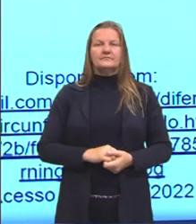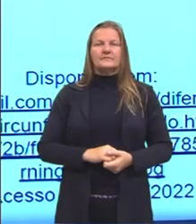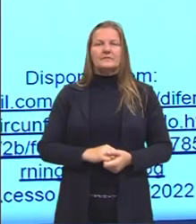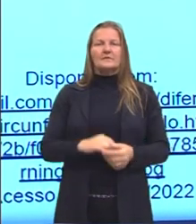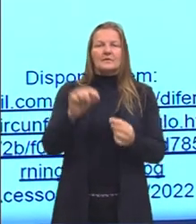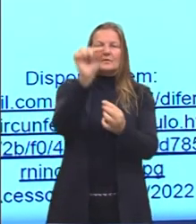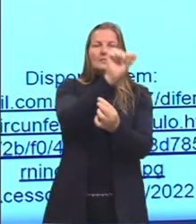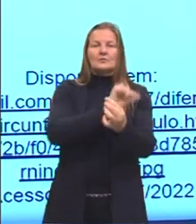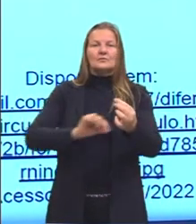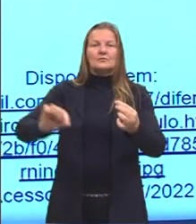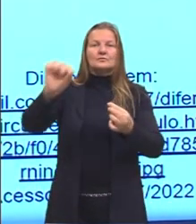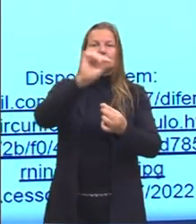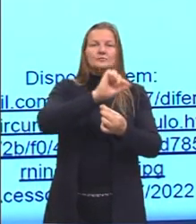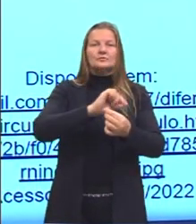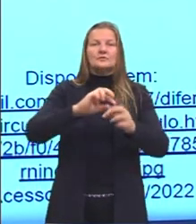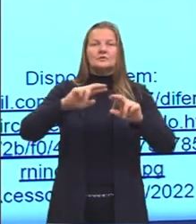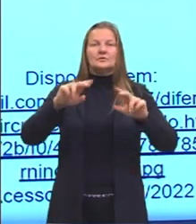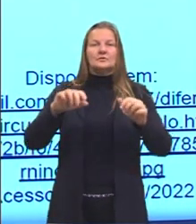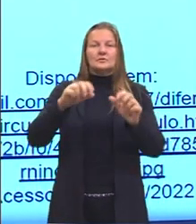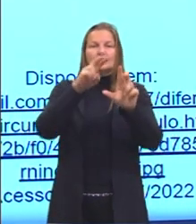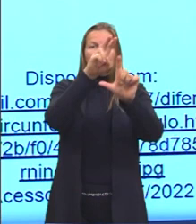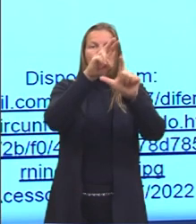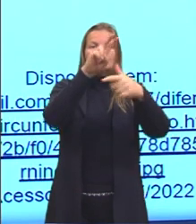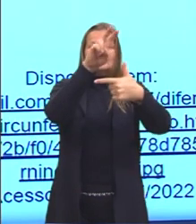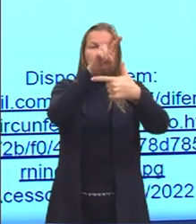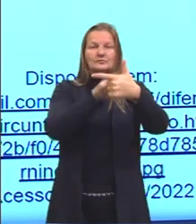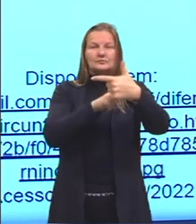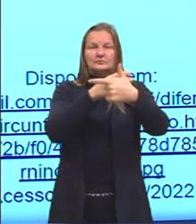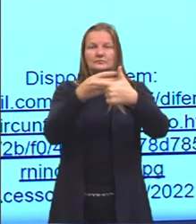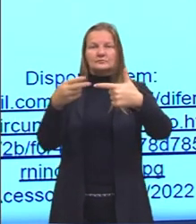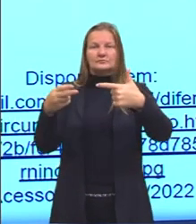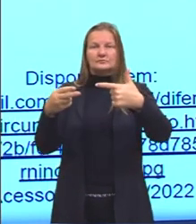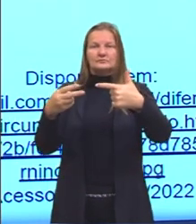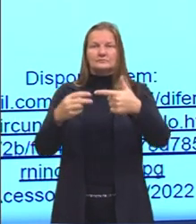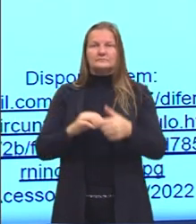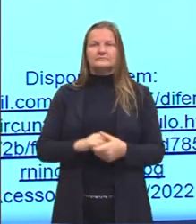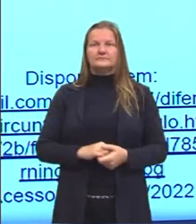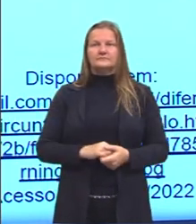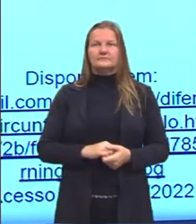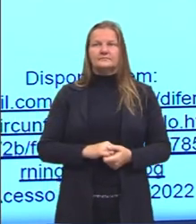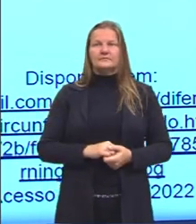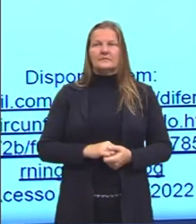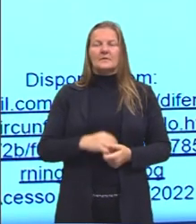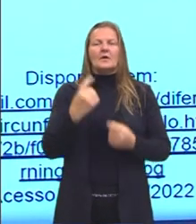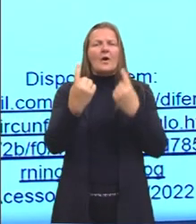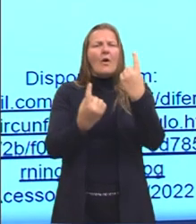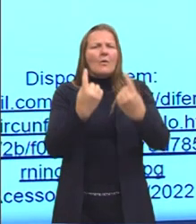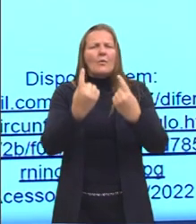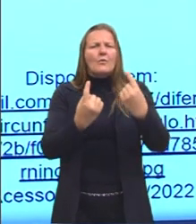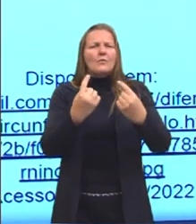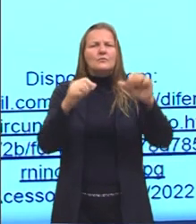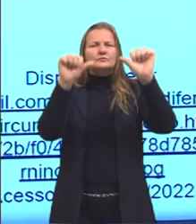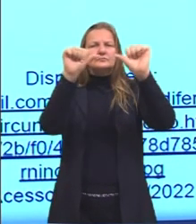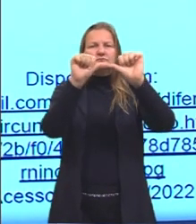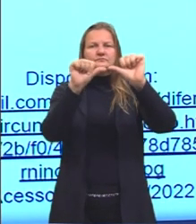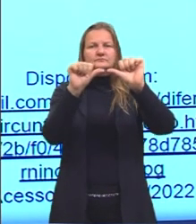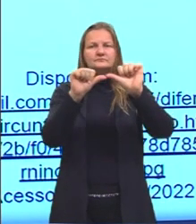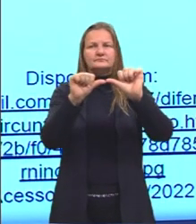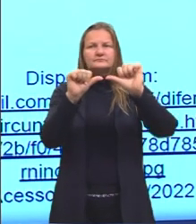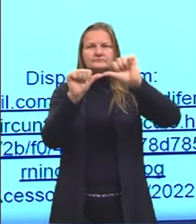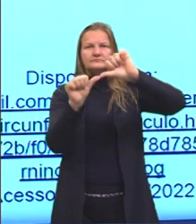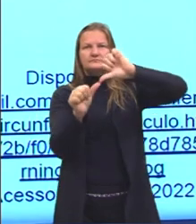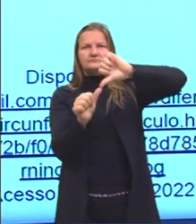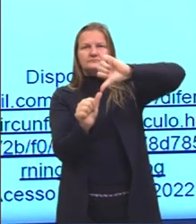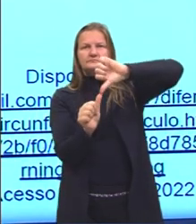Identificando cosseno e seno, tá? Aqui são traçados alguns eixos de simetria que vocês podem